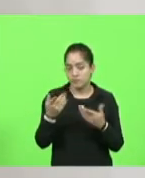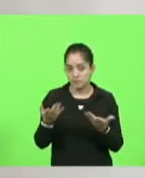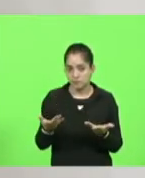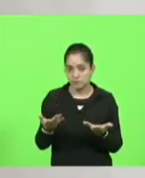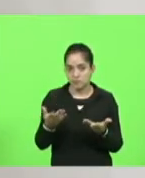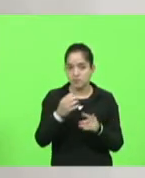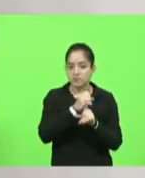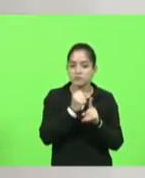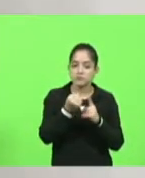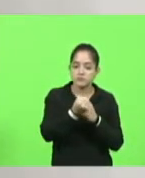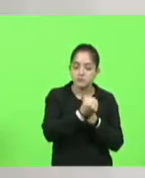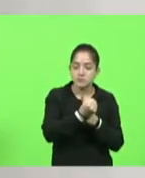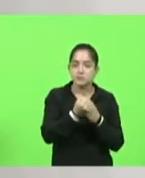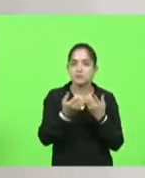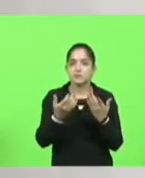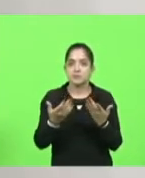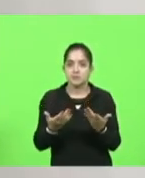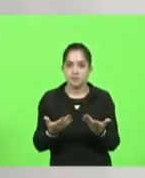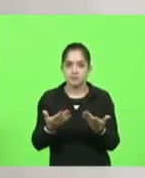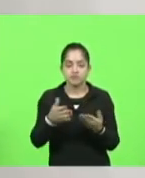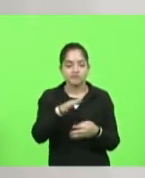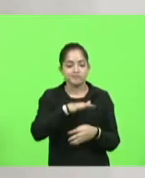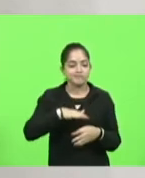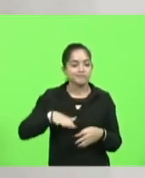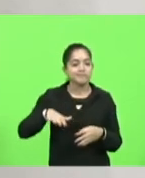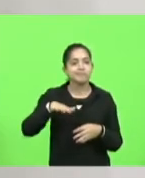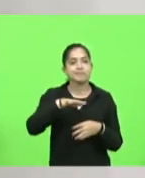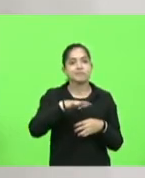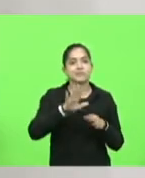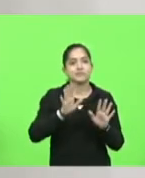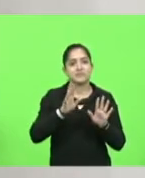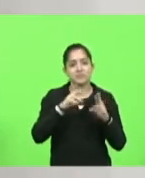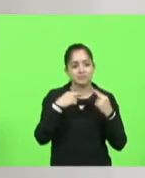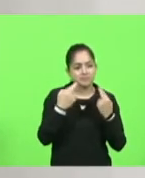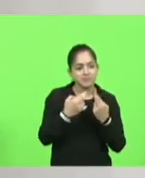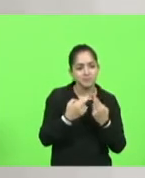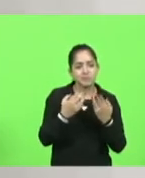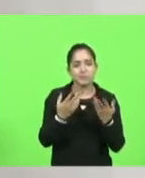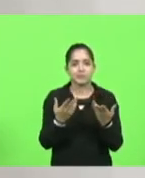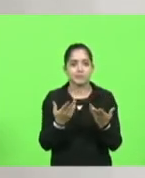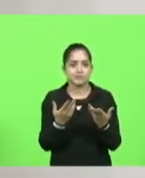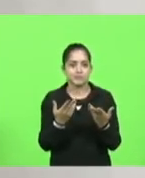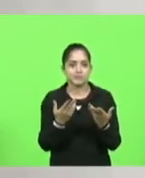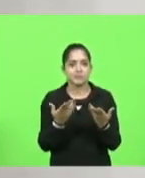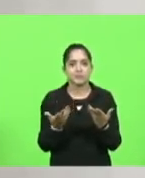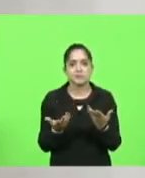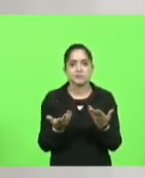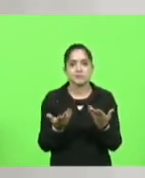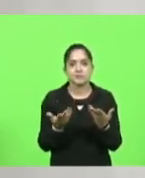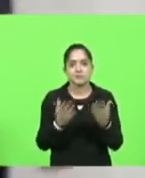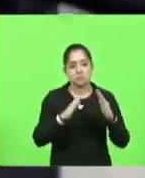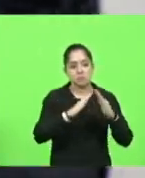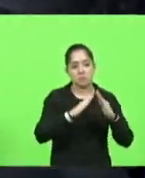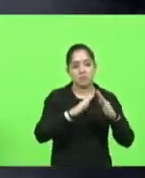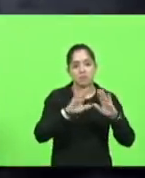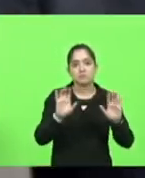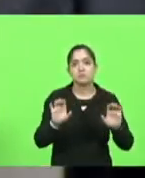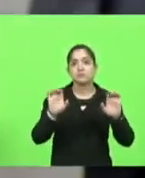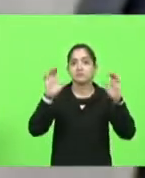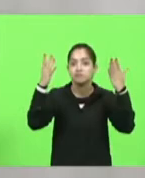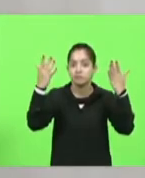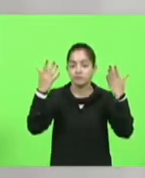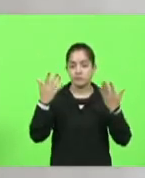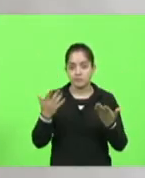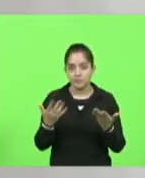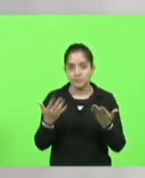sociedade civil no geral já se reúne. Você promover numa casa de eventos onde